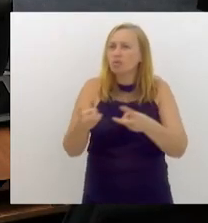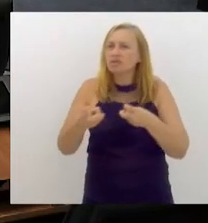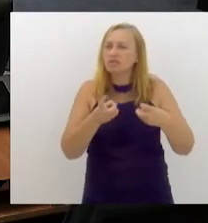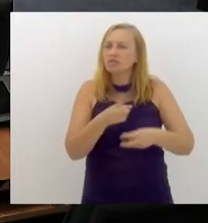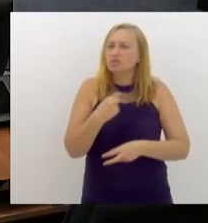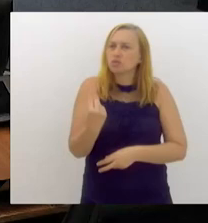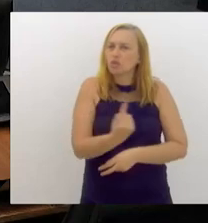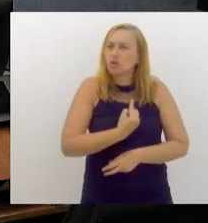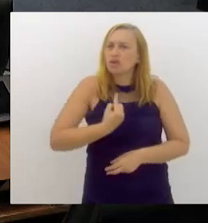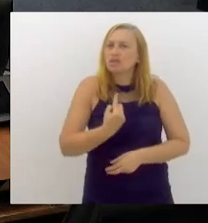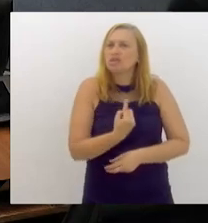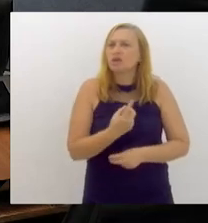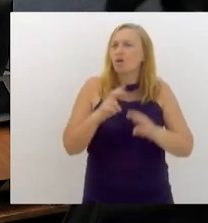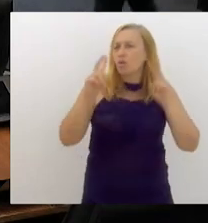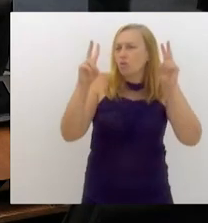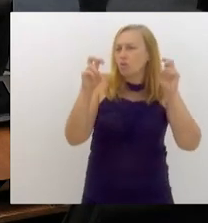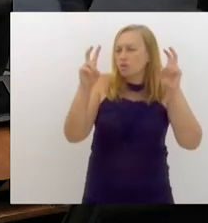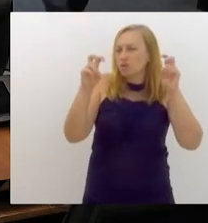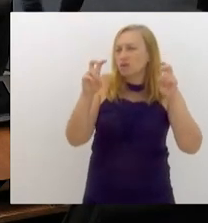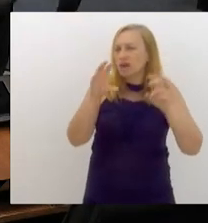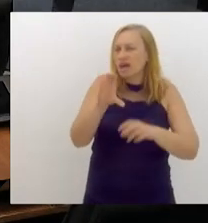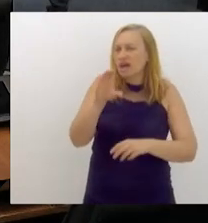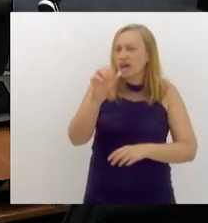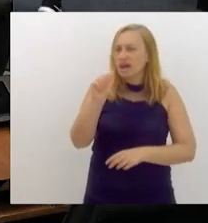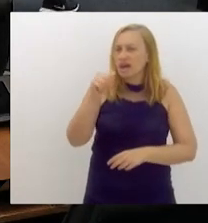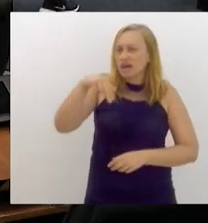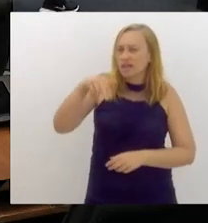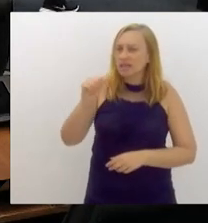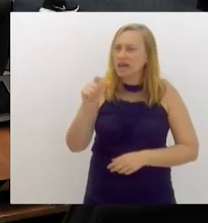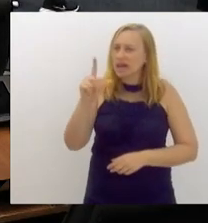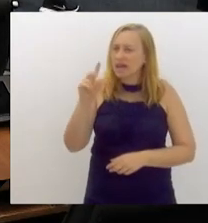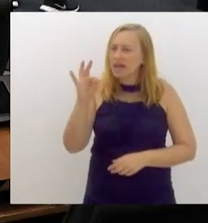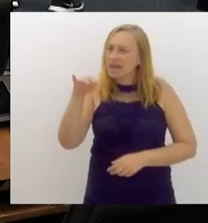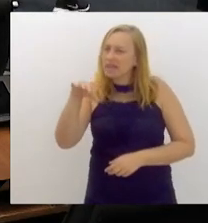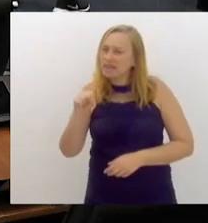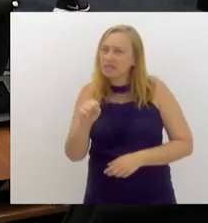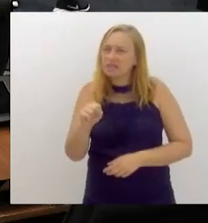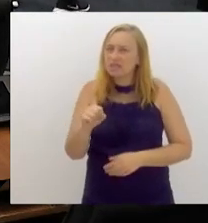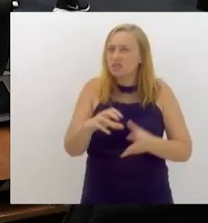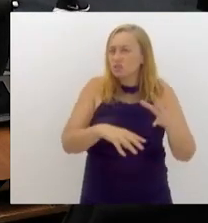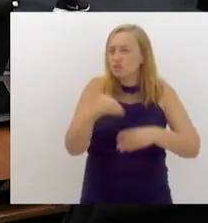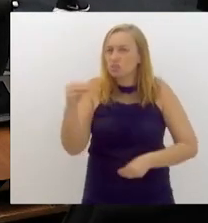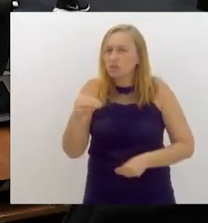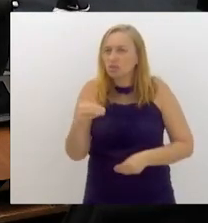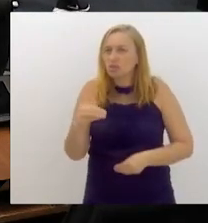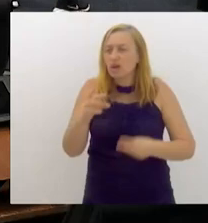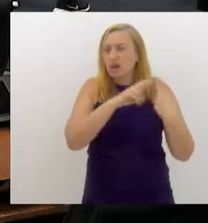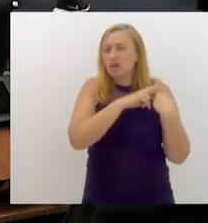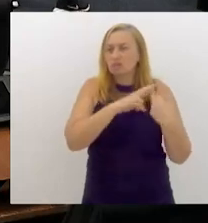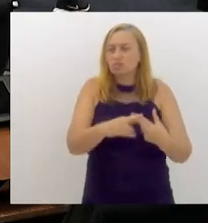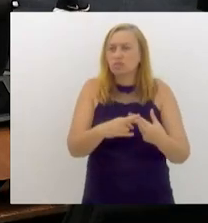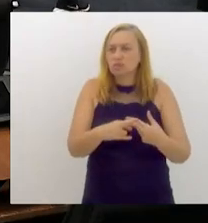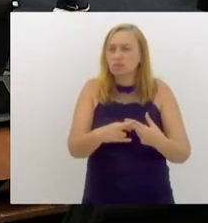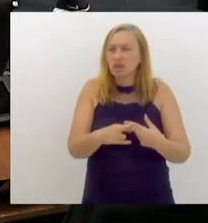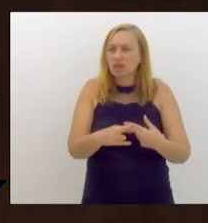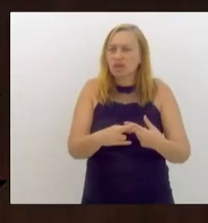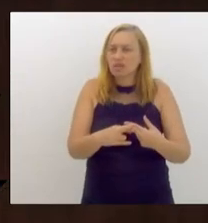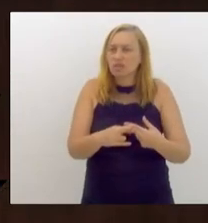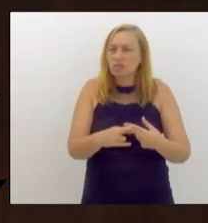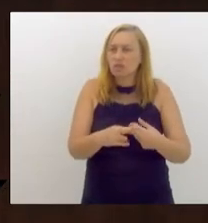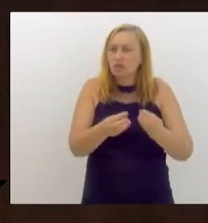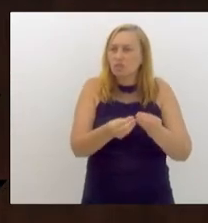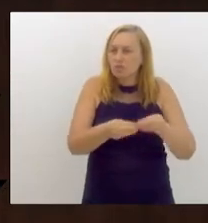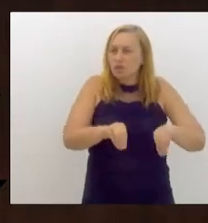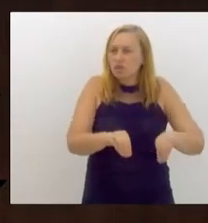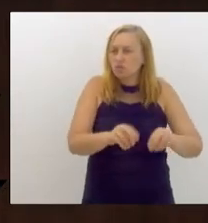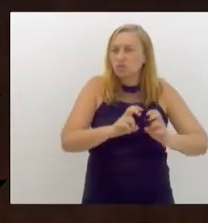que é a questão das canaletas que não existem mais, são as responsáveis pela inundação dos trilhos, por isso